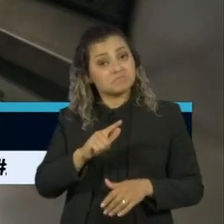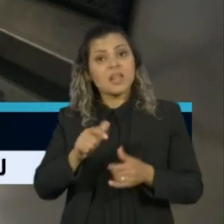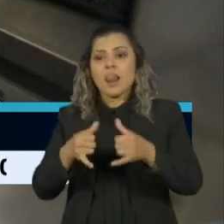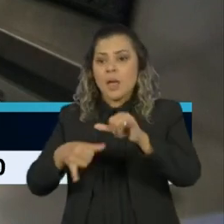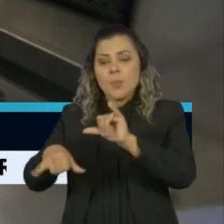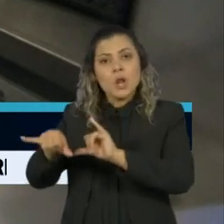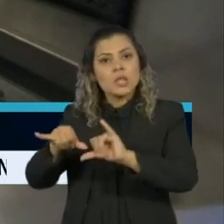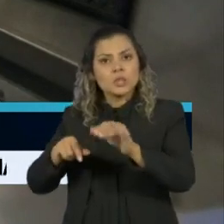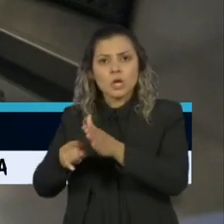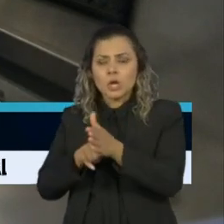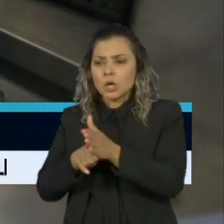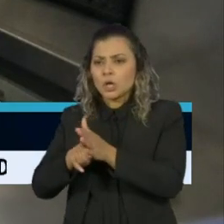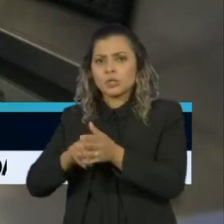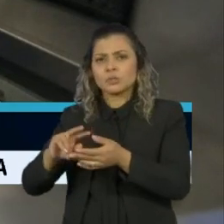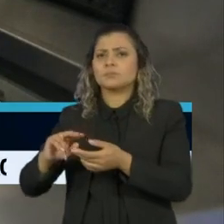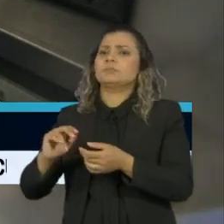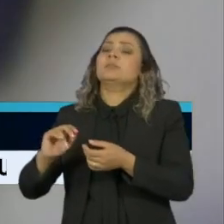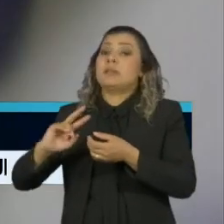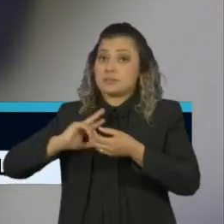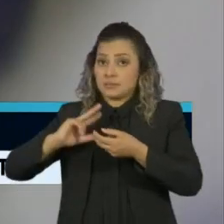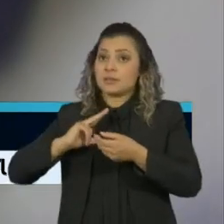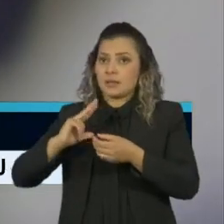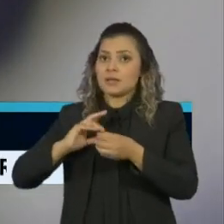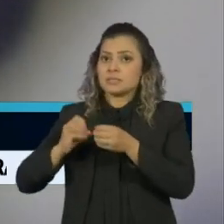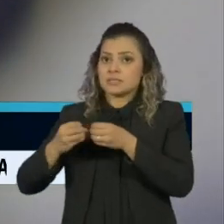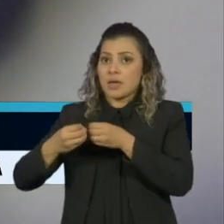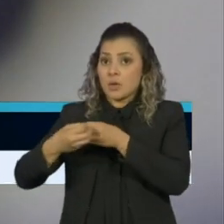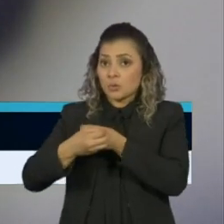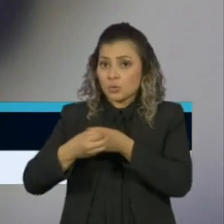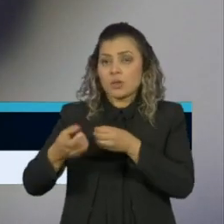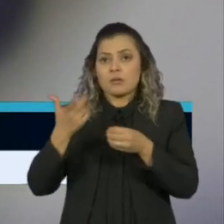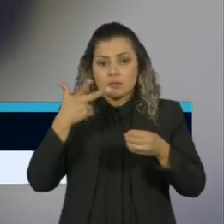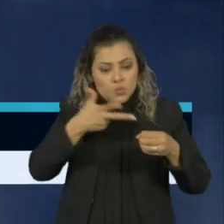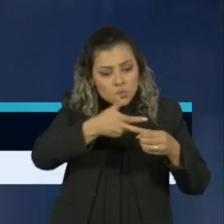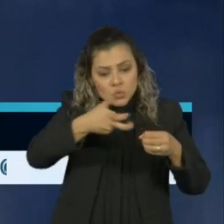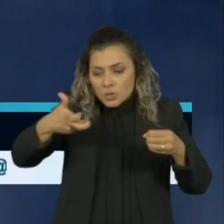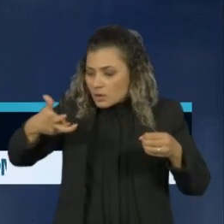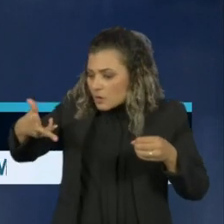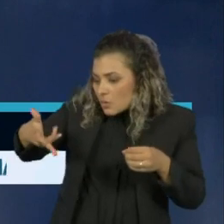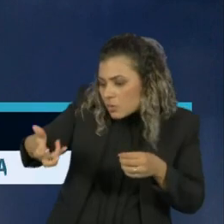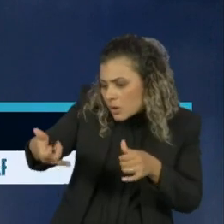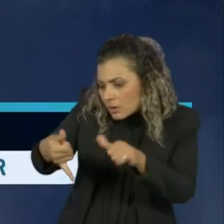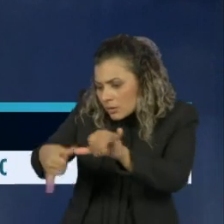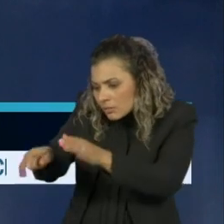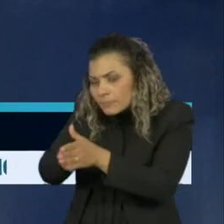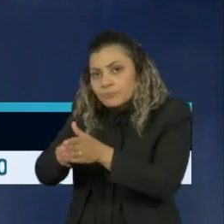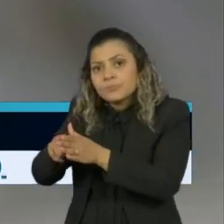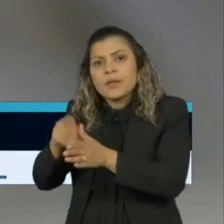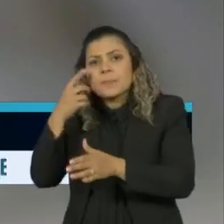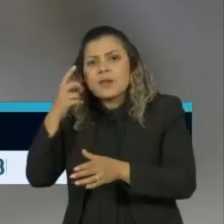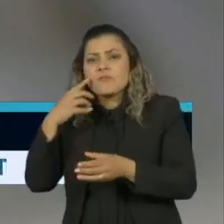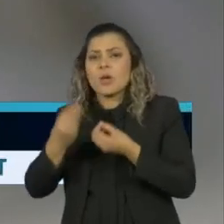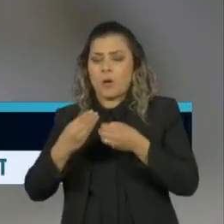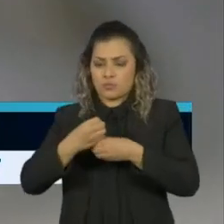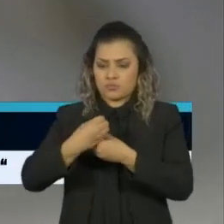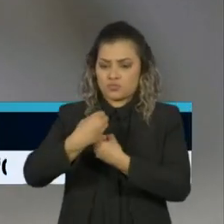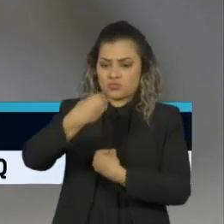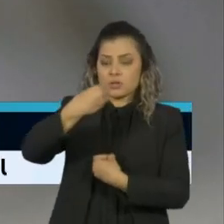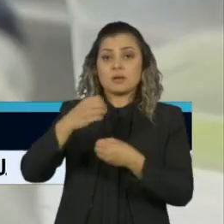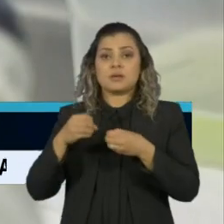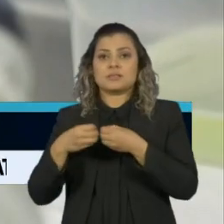células adultas desses superresistentes devem ser reprogramadas para voltar ao estágio de células-tronco,